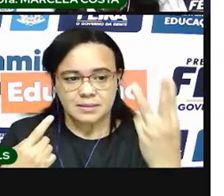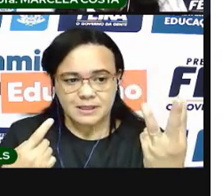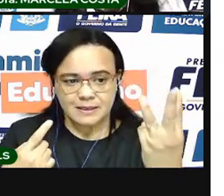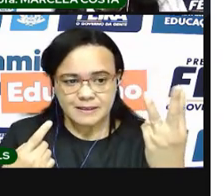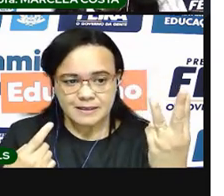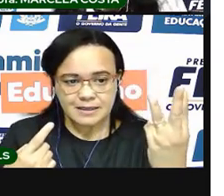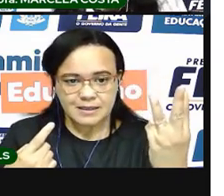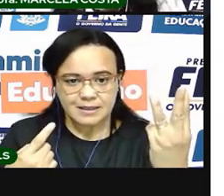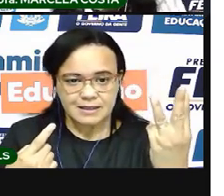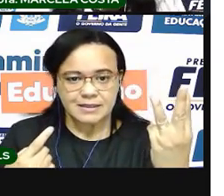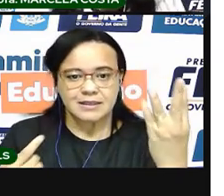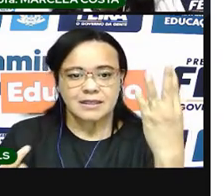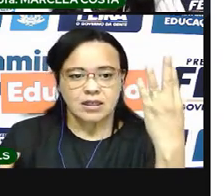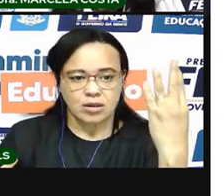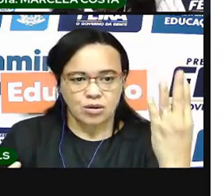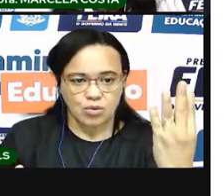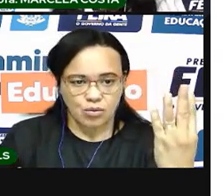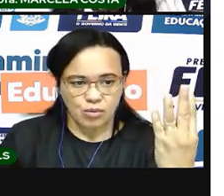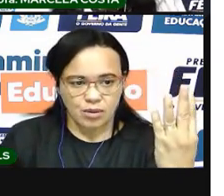três,